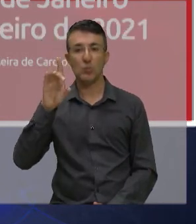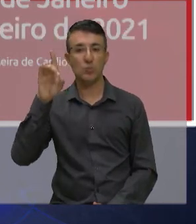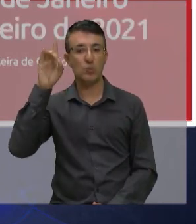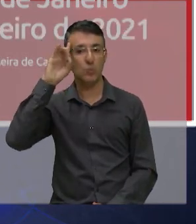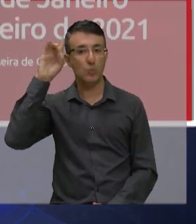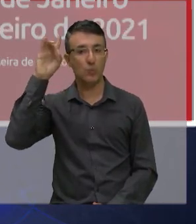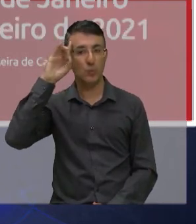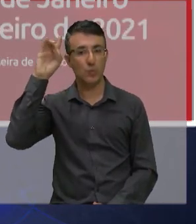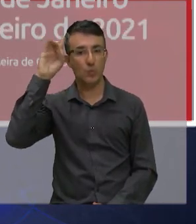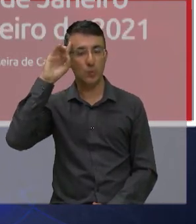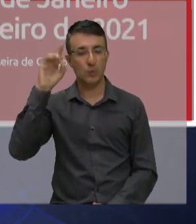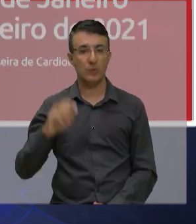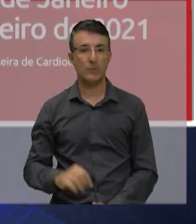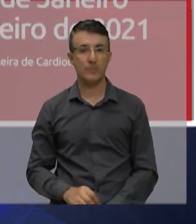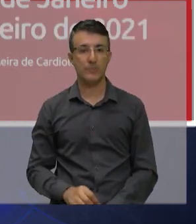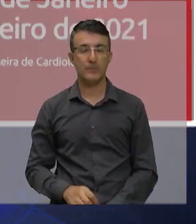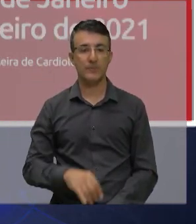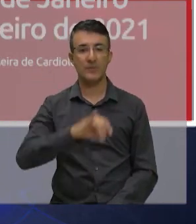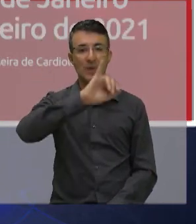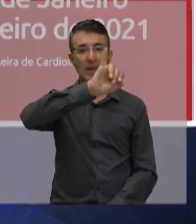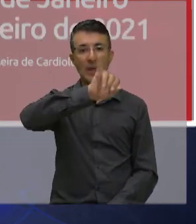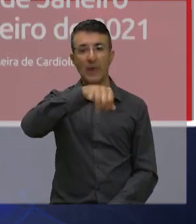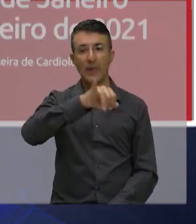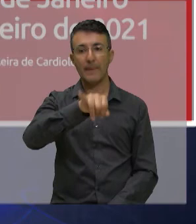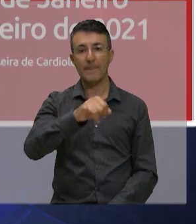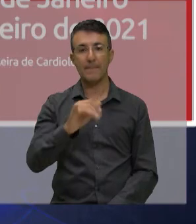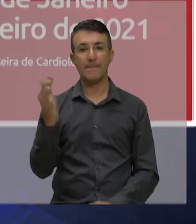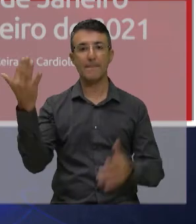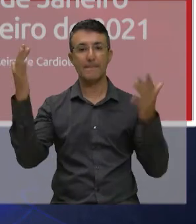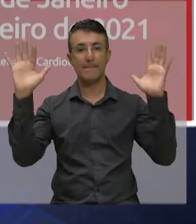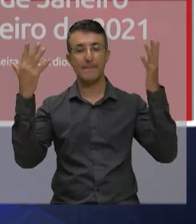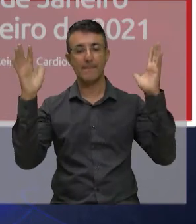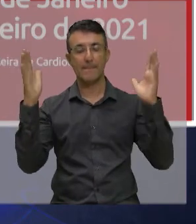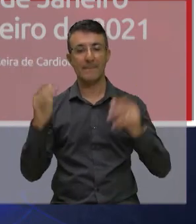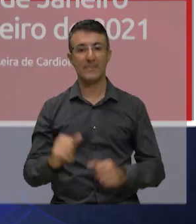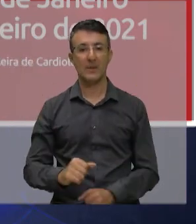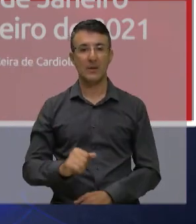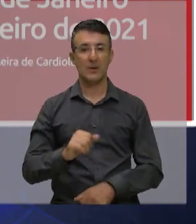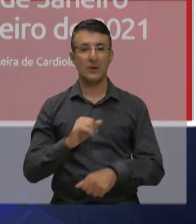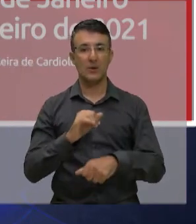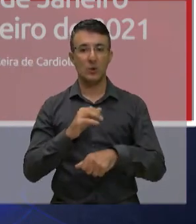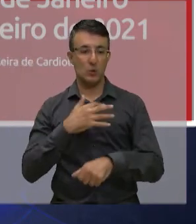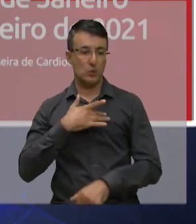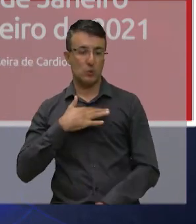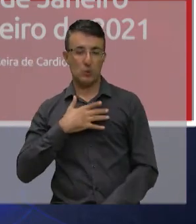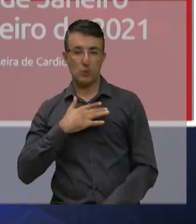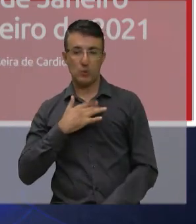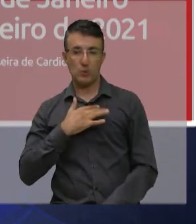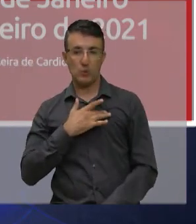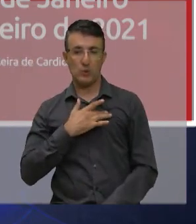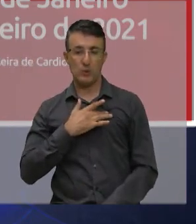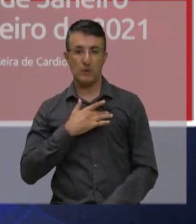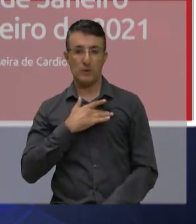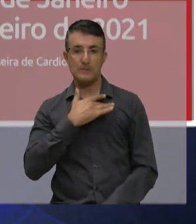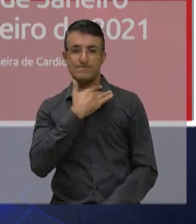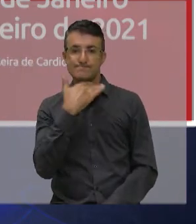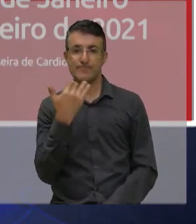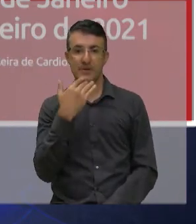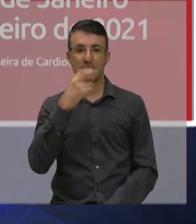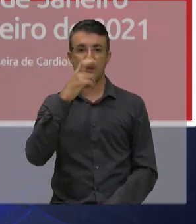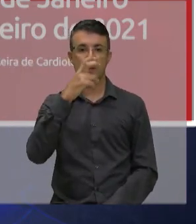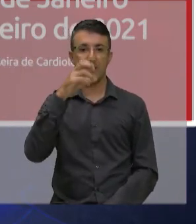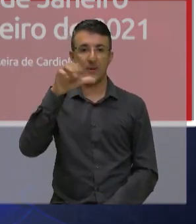entre janeiro a fevereiro as doenças cardiovasculares mataram 59 mil e 500